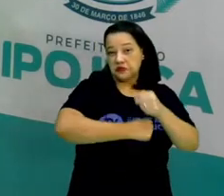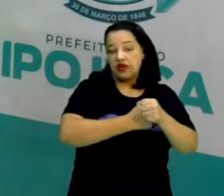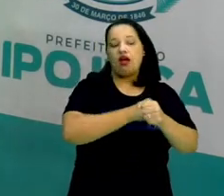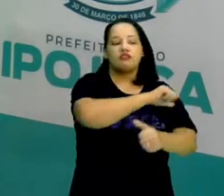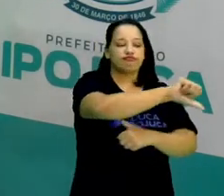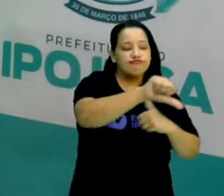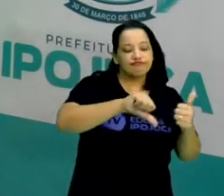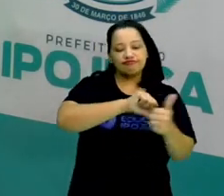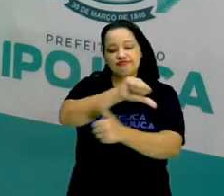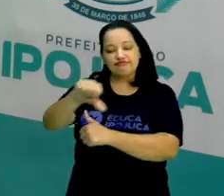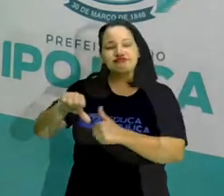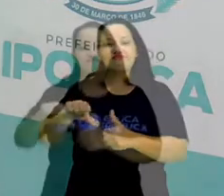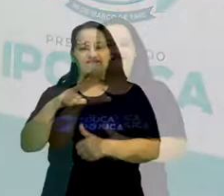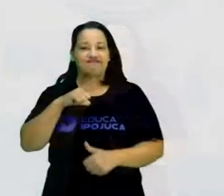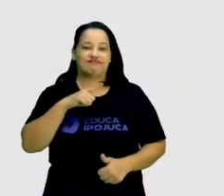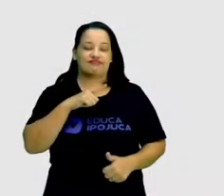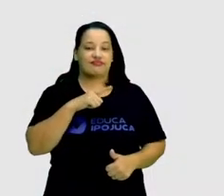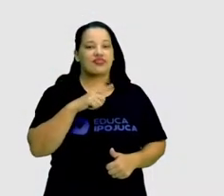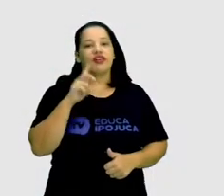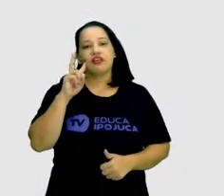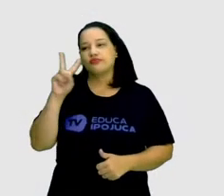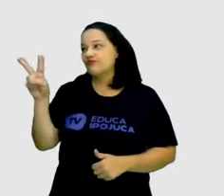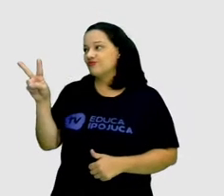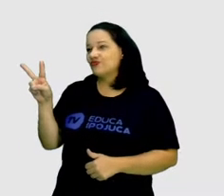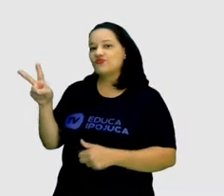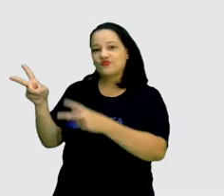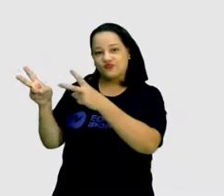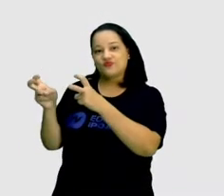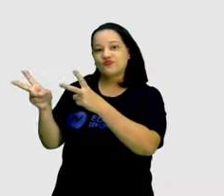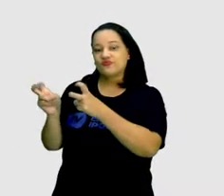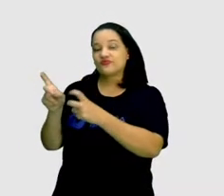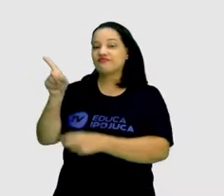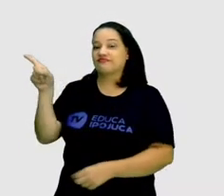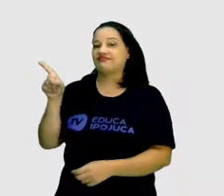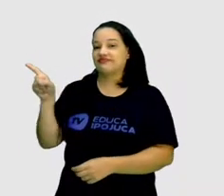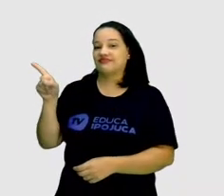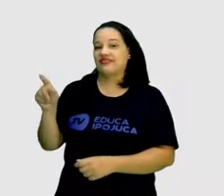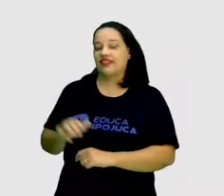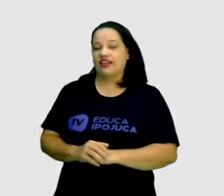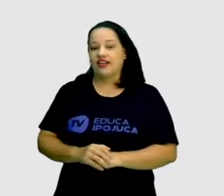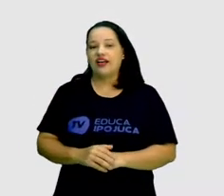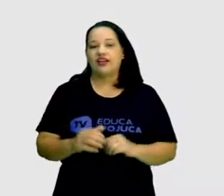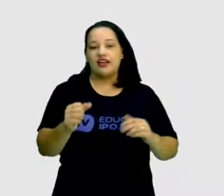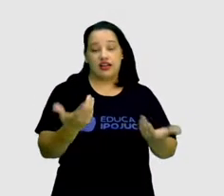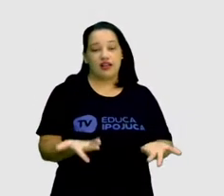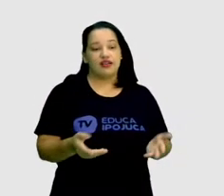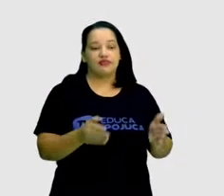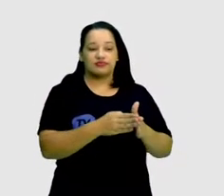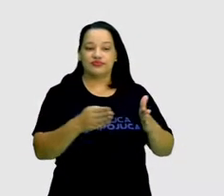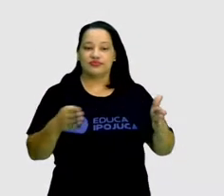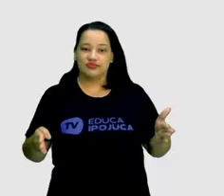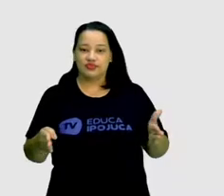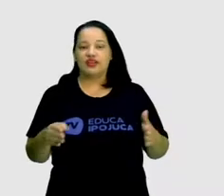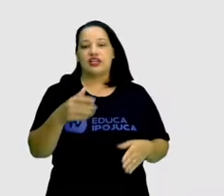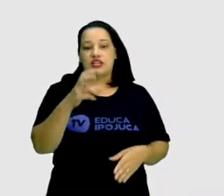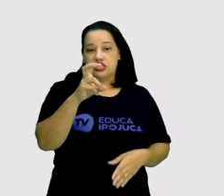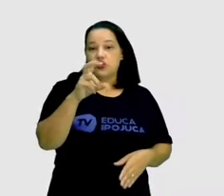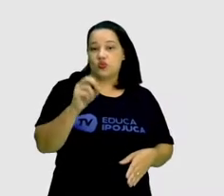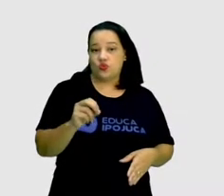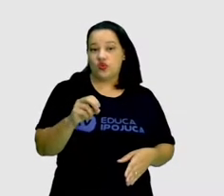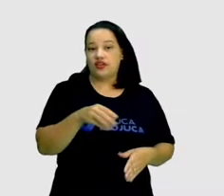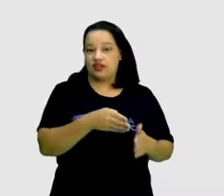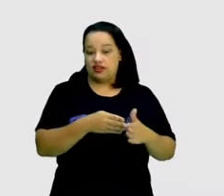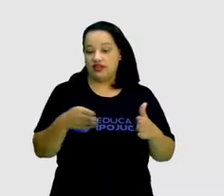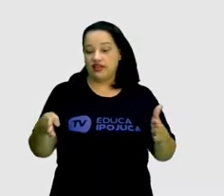podemos perceber aqui, na imagem, onde, na década de 50, como é que se dava